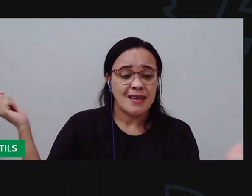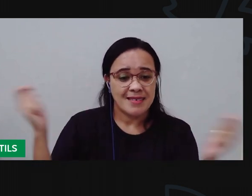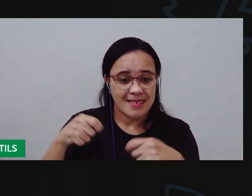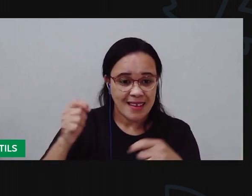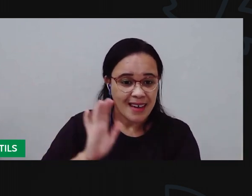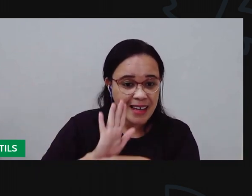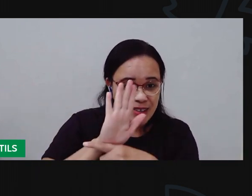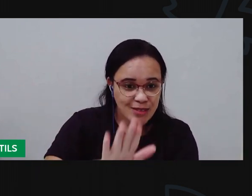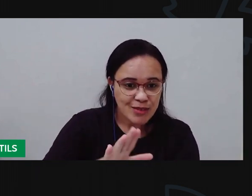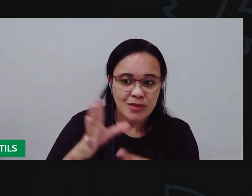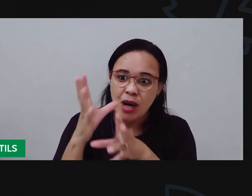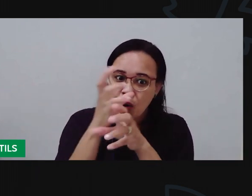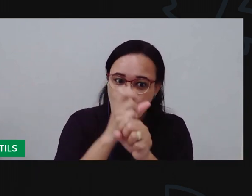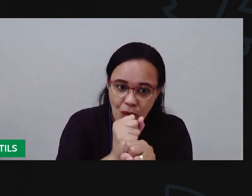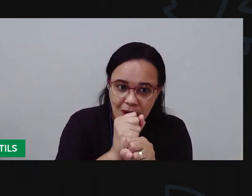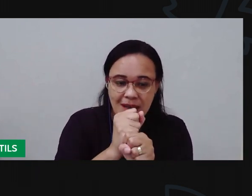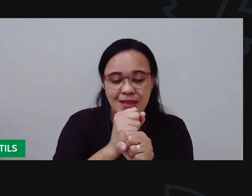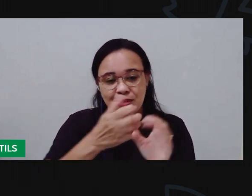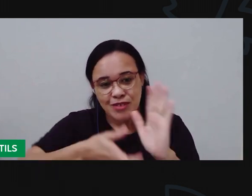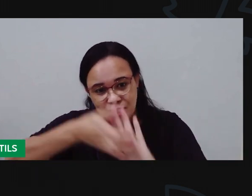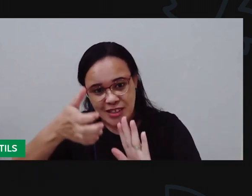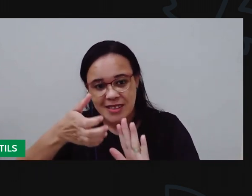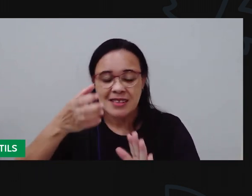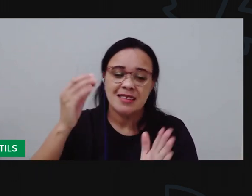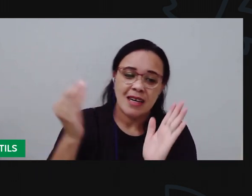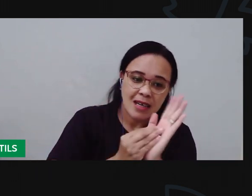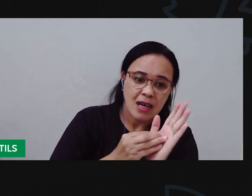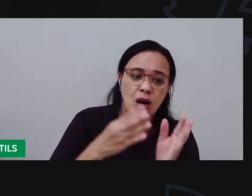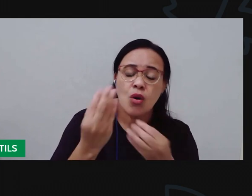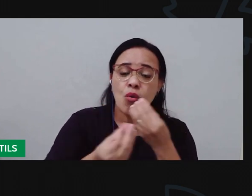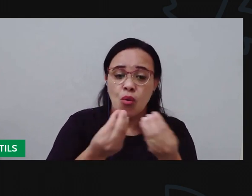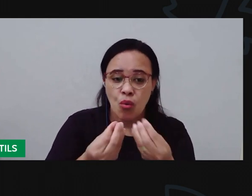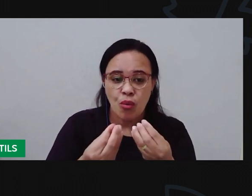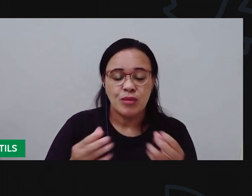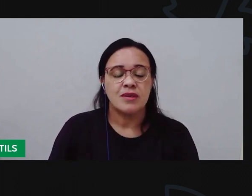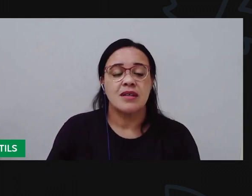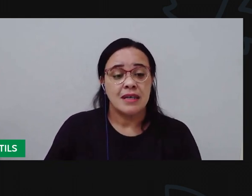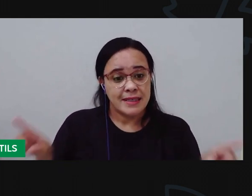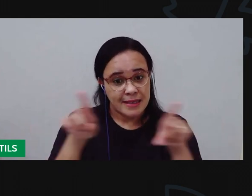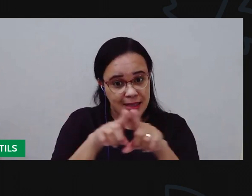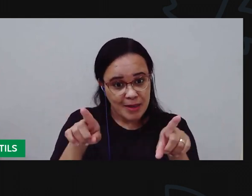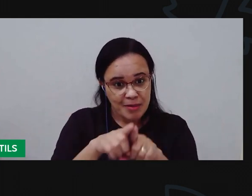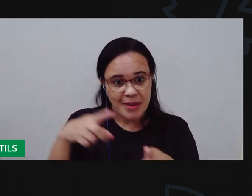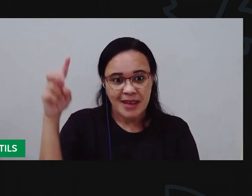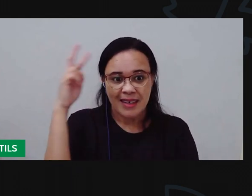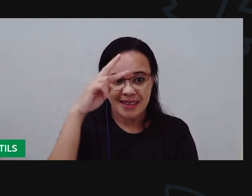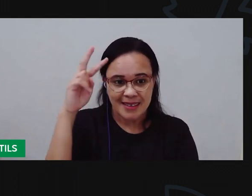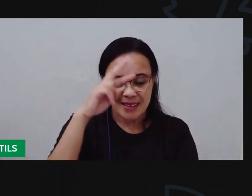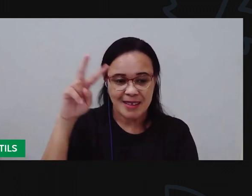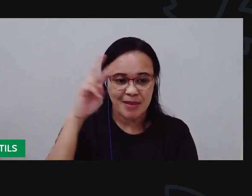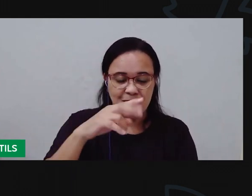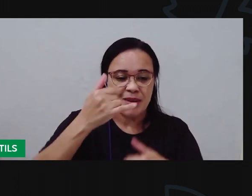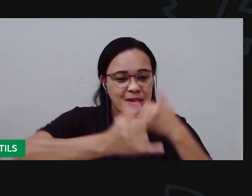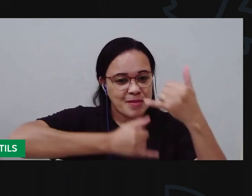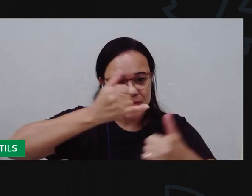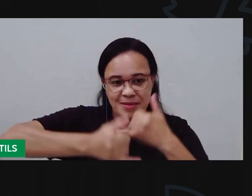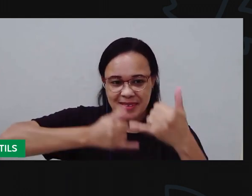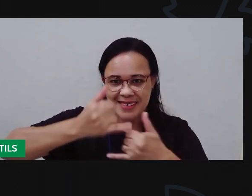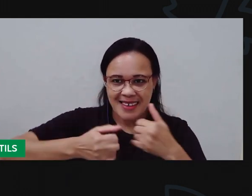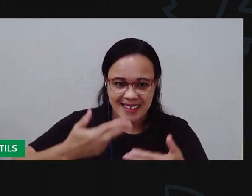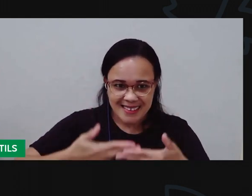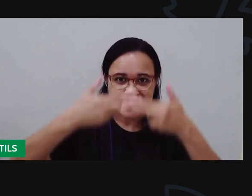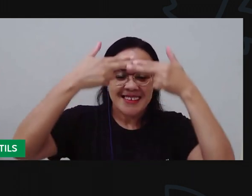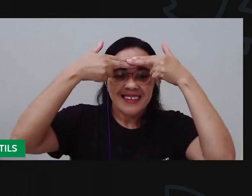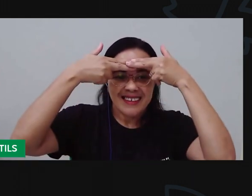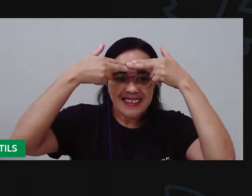tá? Os problemas matemáticos. Eu também deixei a sugestão de um jogo da memória envolvendo plantas para você continuar